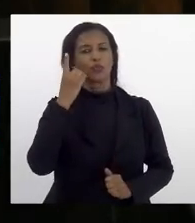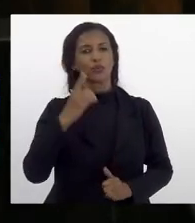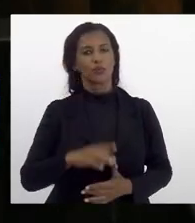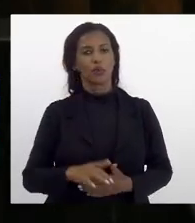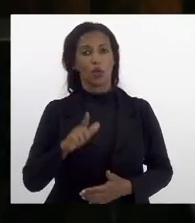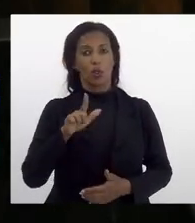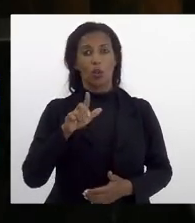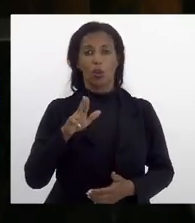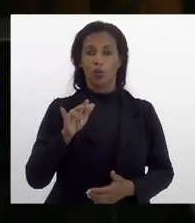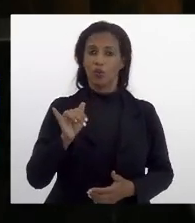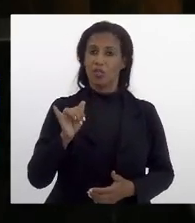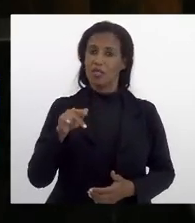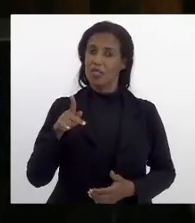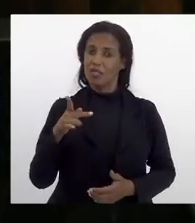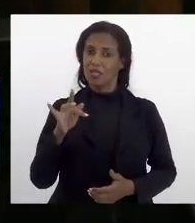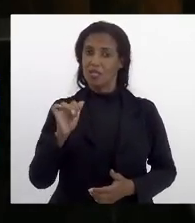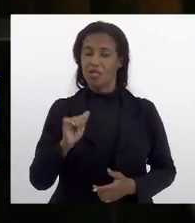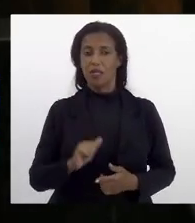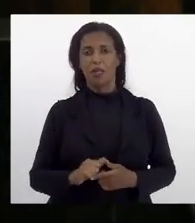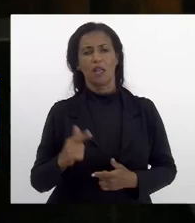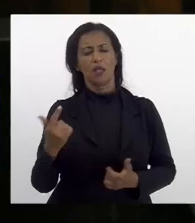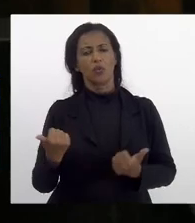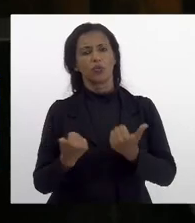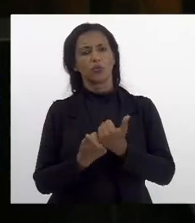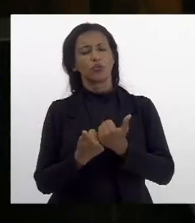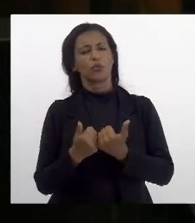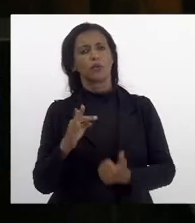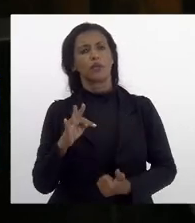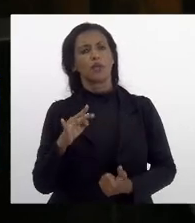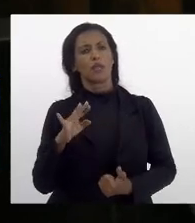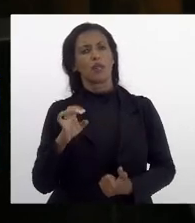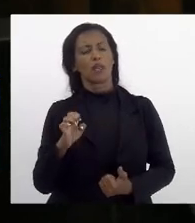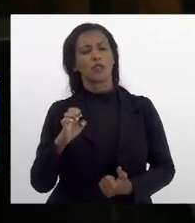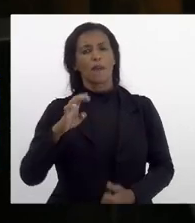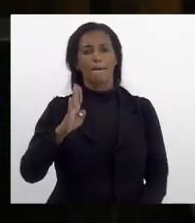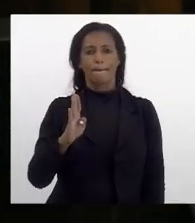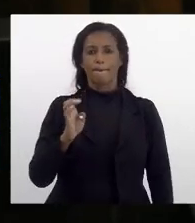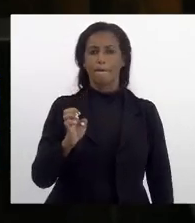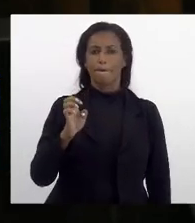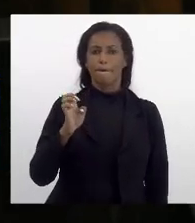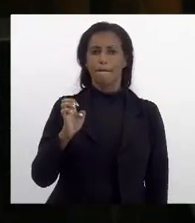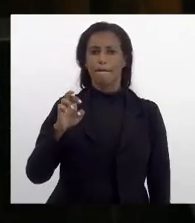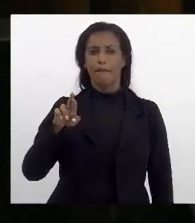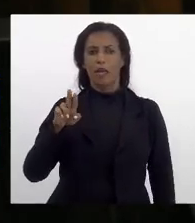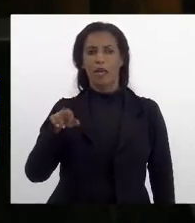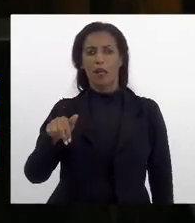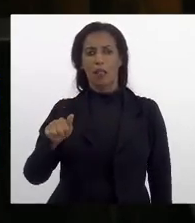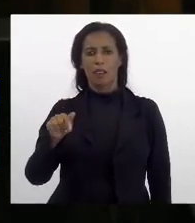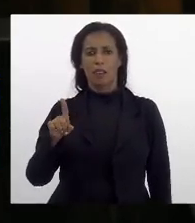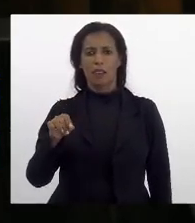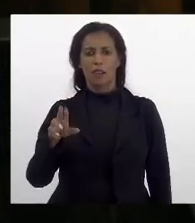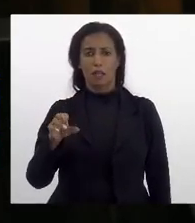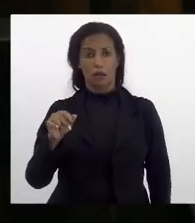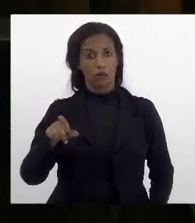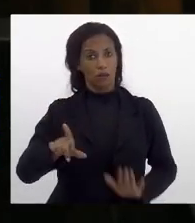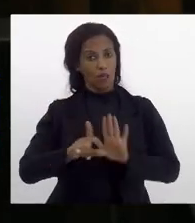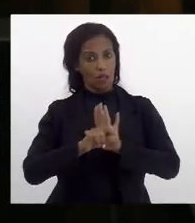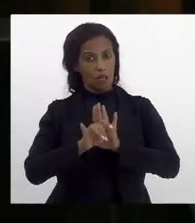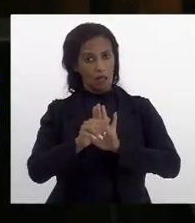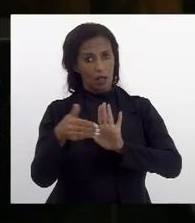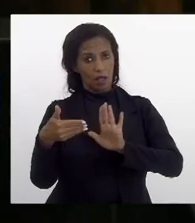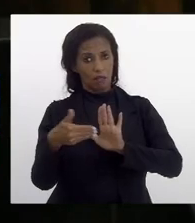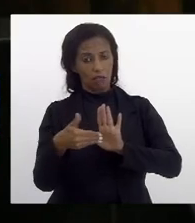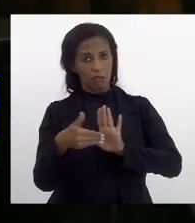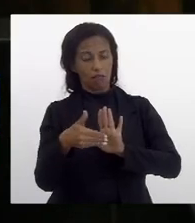deputada Lucinha e o subtenente Bernardo essa lei dispõe